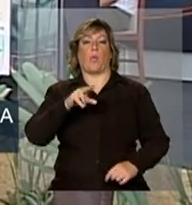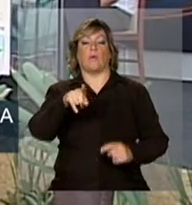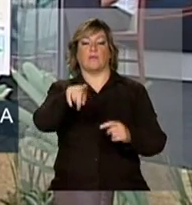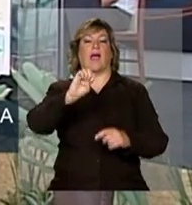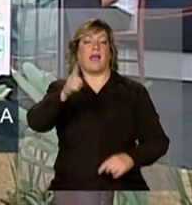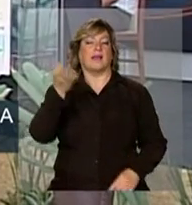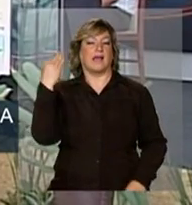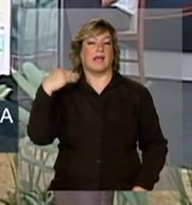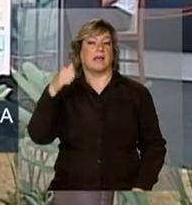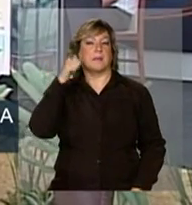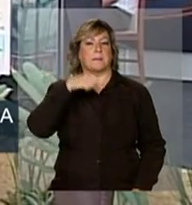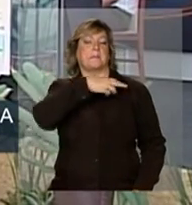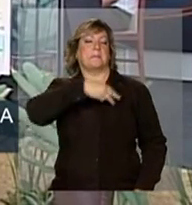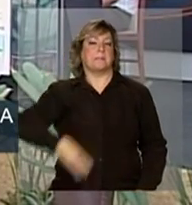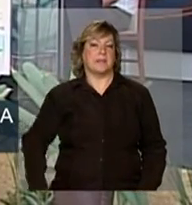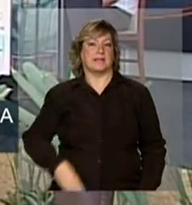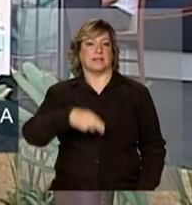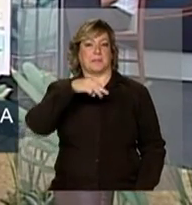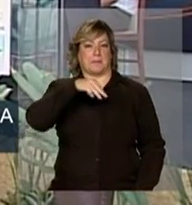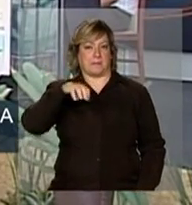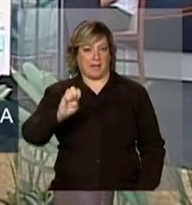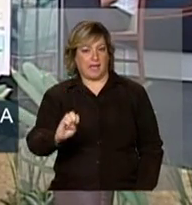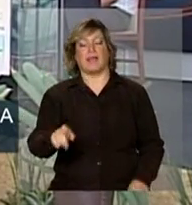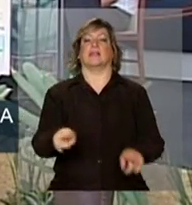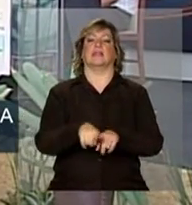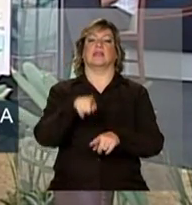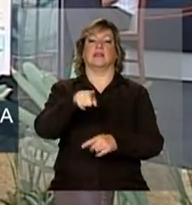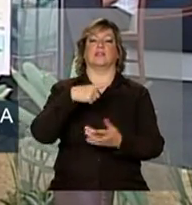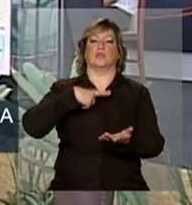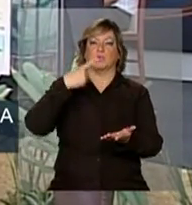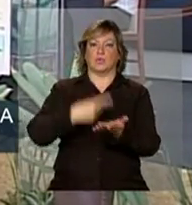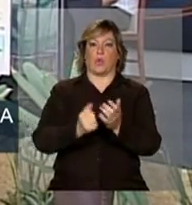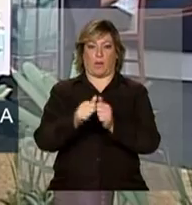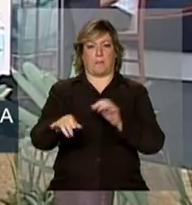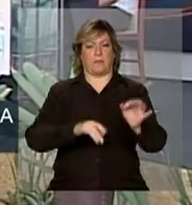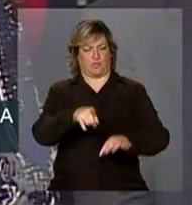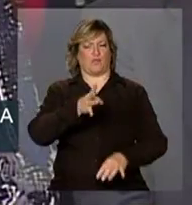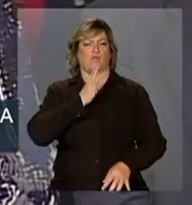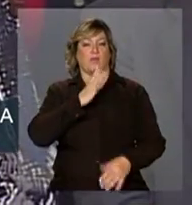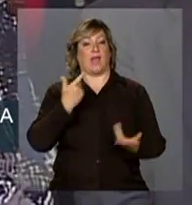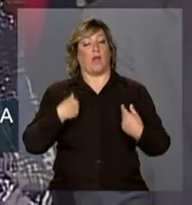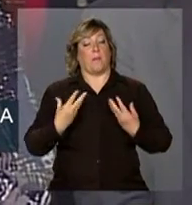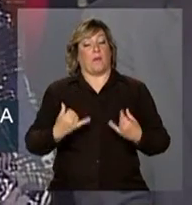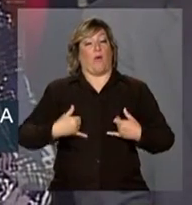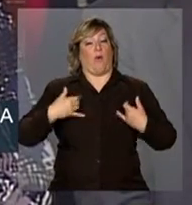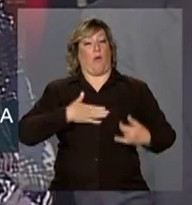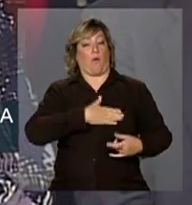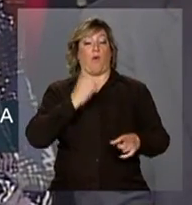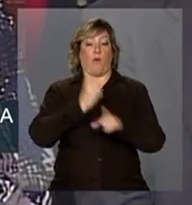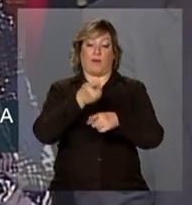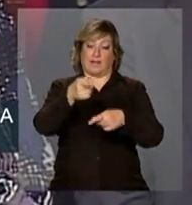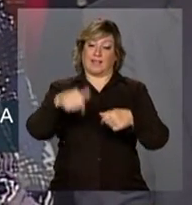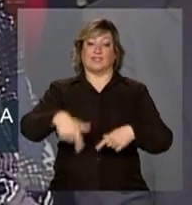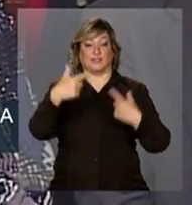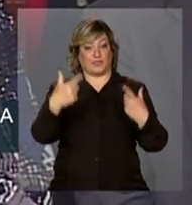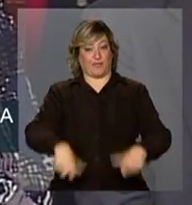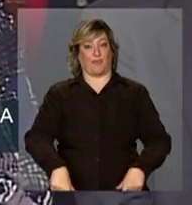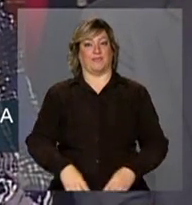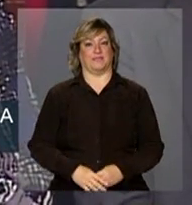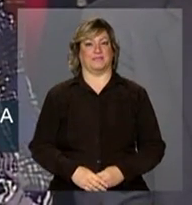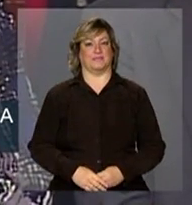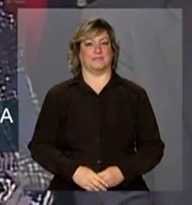de Minas e Energia e o seu comprometimento com esses projetos é bem conhecido. Eu fico muito orgulhoso de encontrá-la novamente hoje.